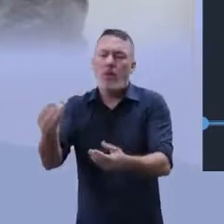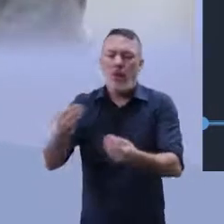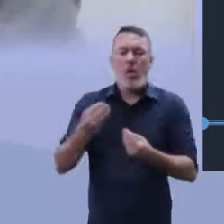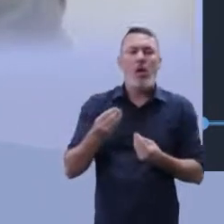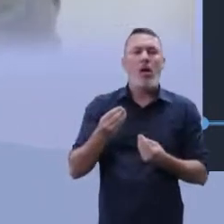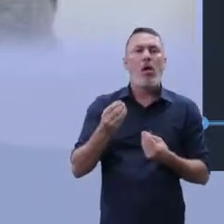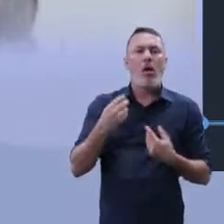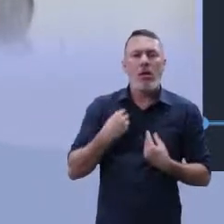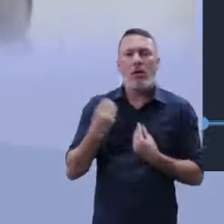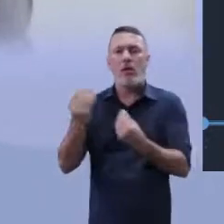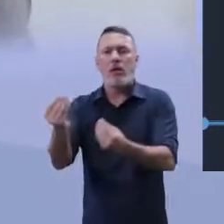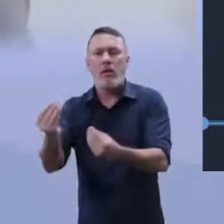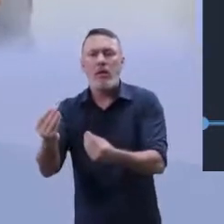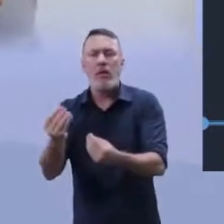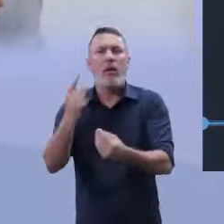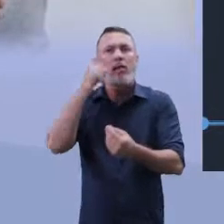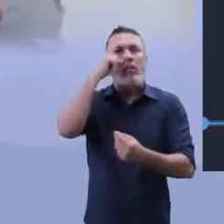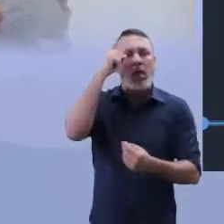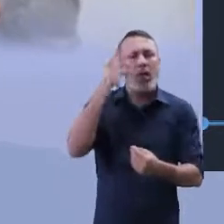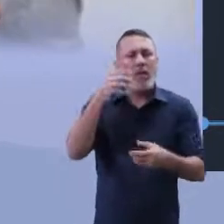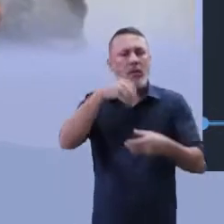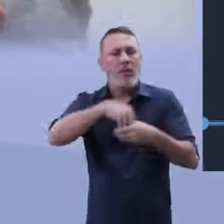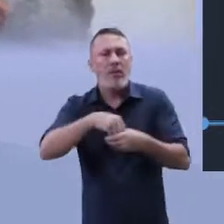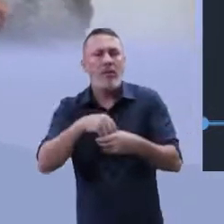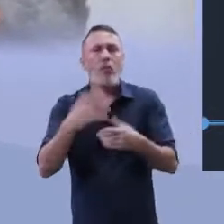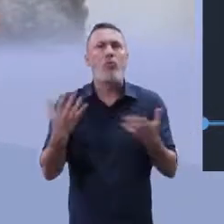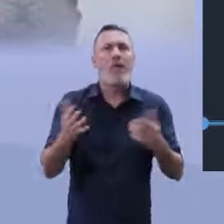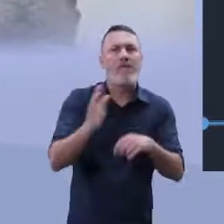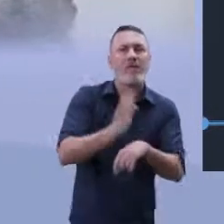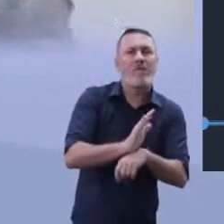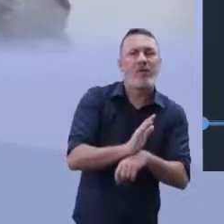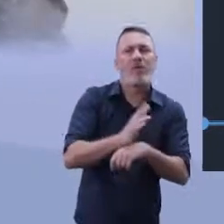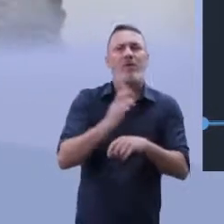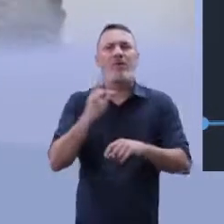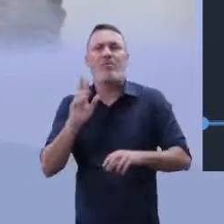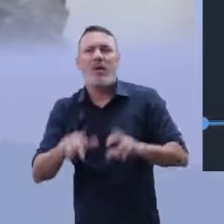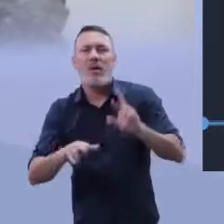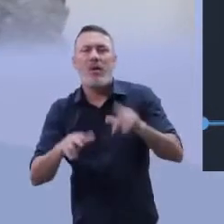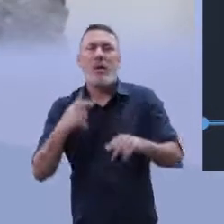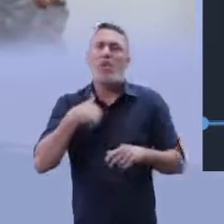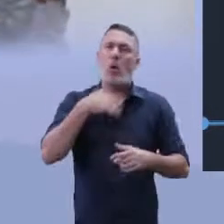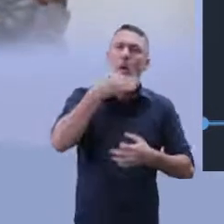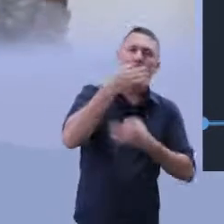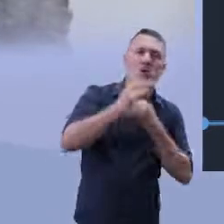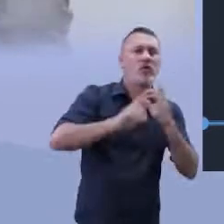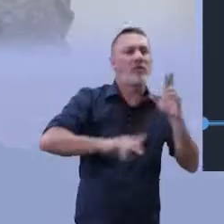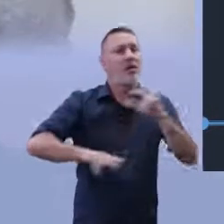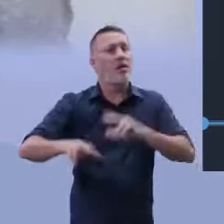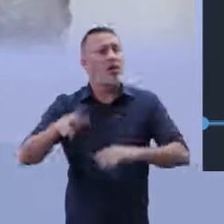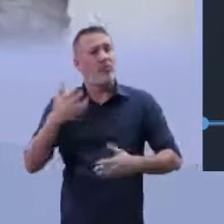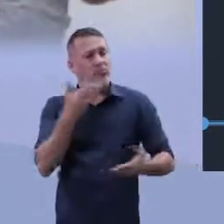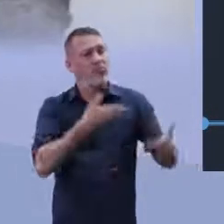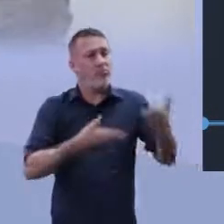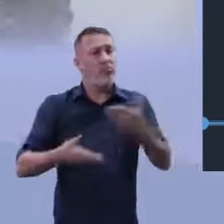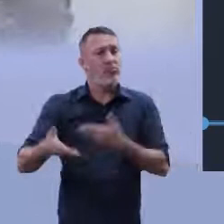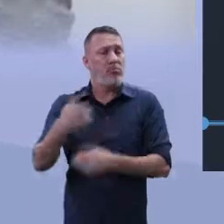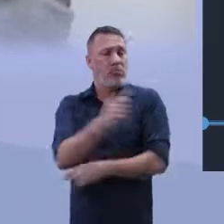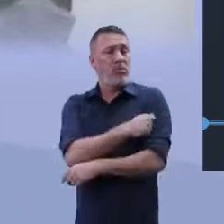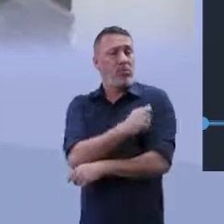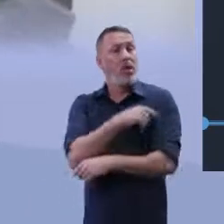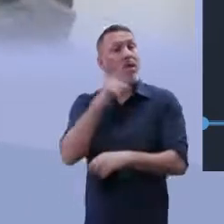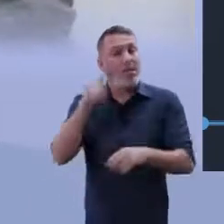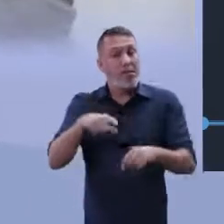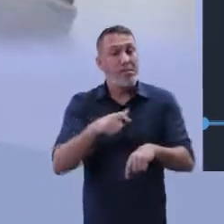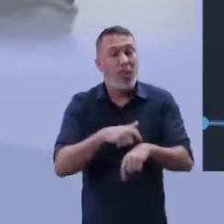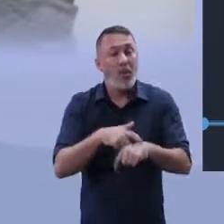Olha, eu escrevi aquela primeira ideia que ele colocou, usei os carcereiros, mas eu fiz uma proposta de intervenção diferente. Ah, deixa eu dar uma olhada. Mas essa